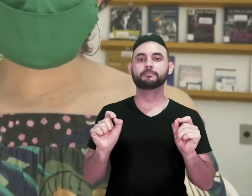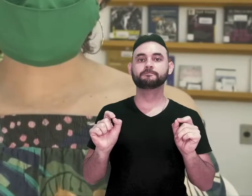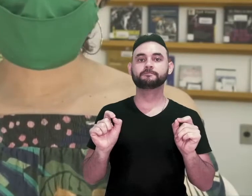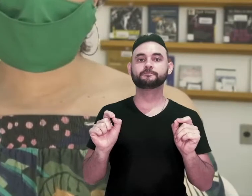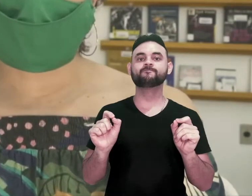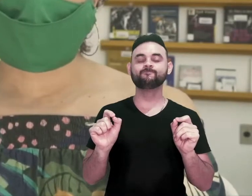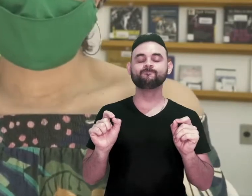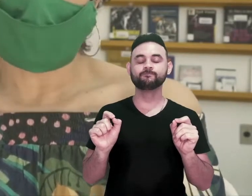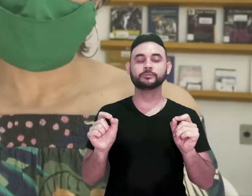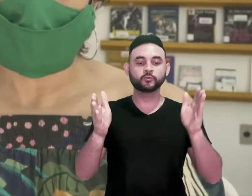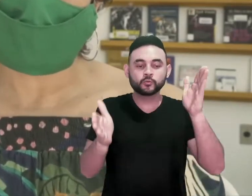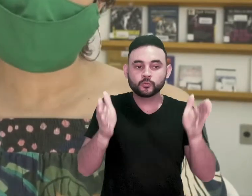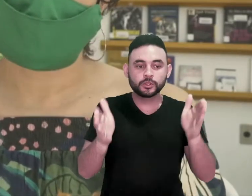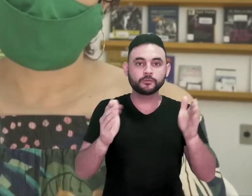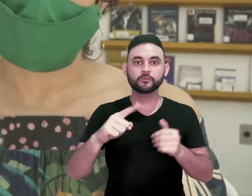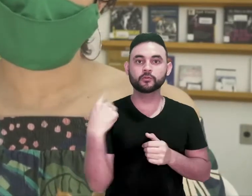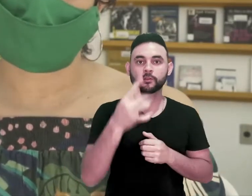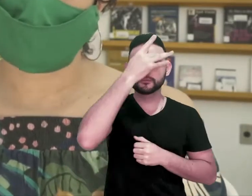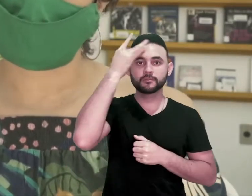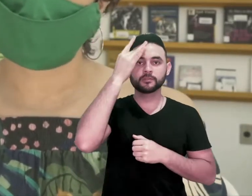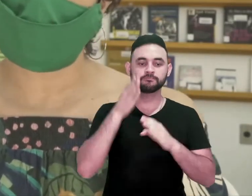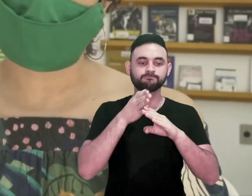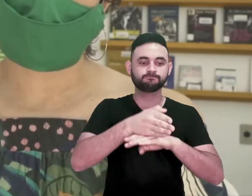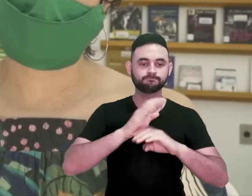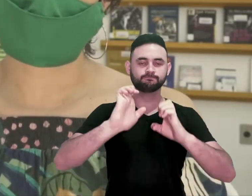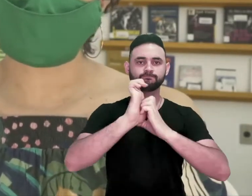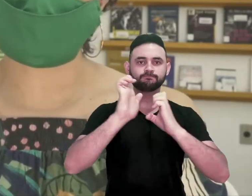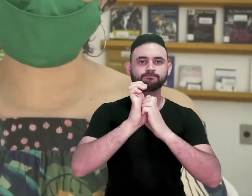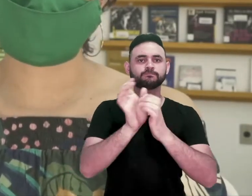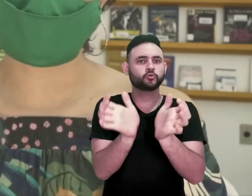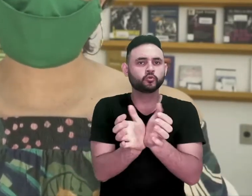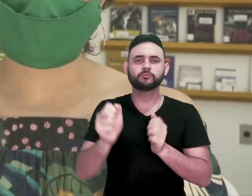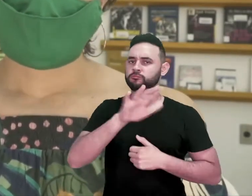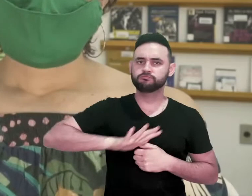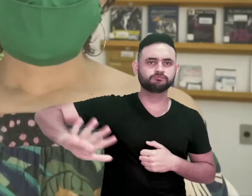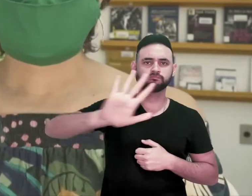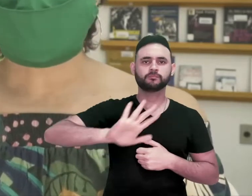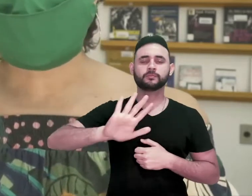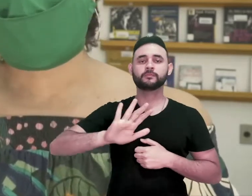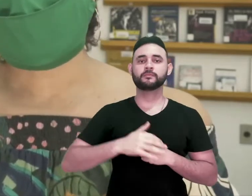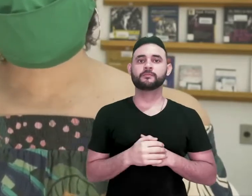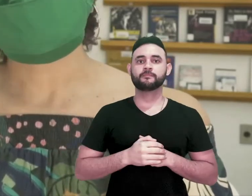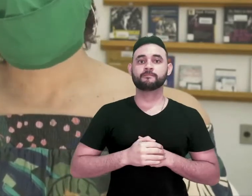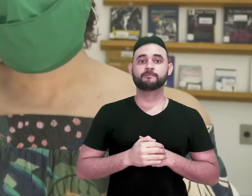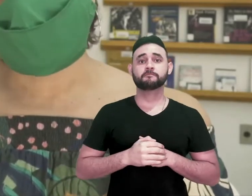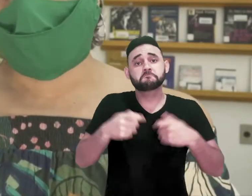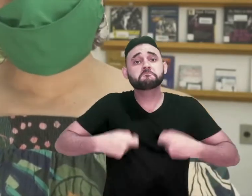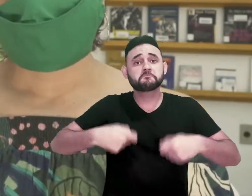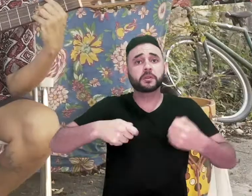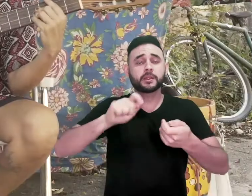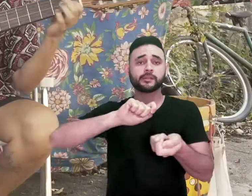em que o centro, e nós mesmos que fazemos parte desse centro cultural, equipes de forma geral, somos convidados a nos